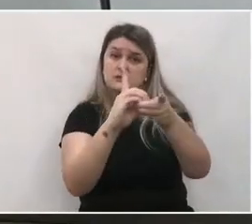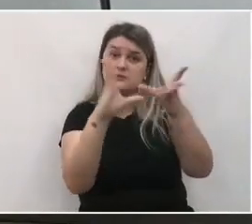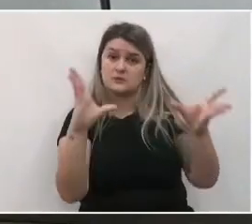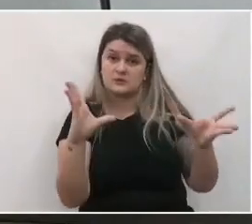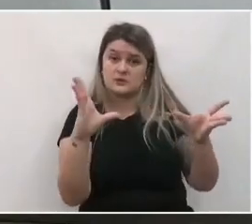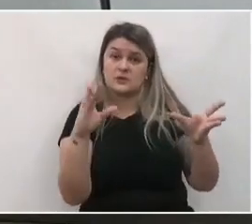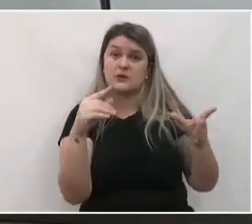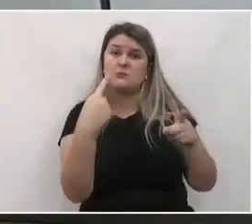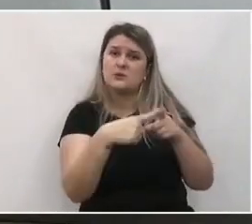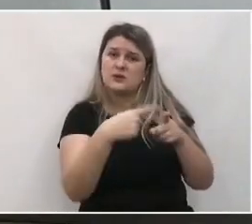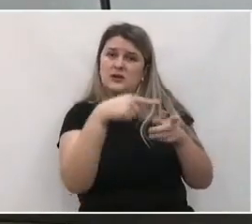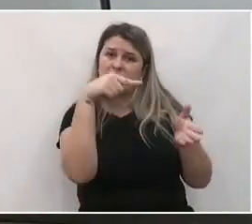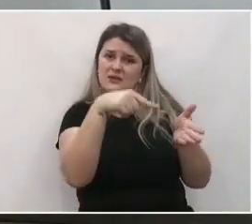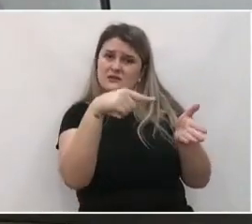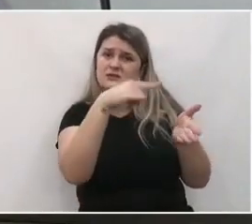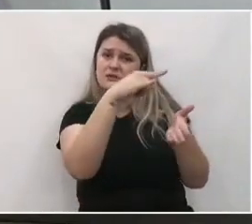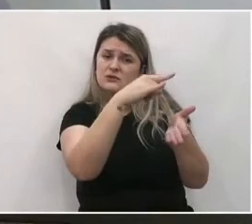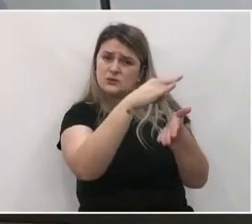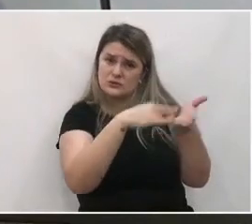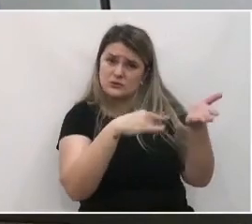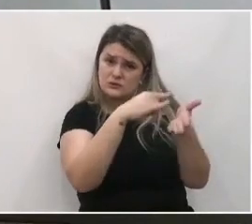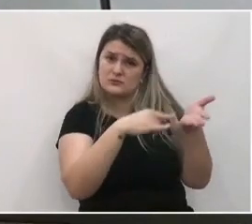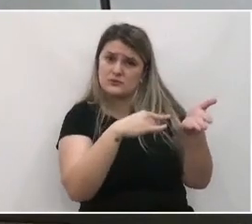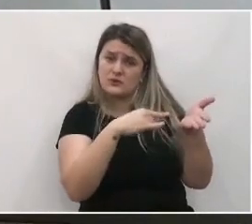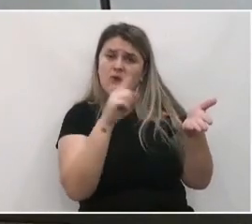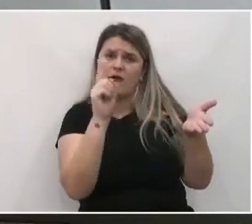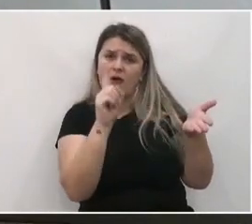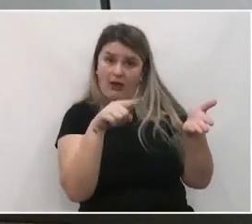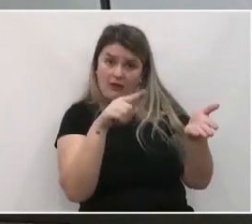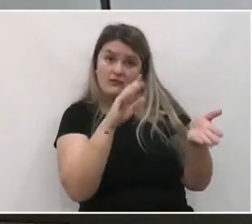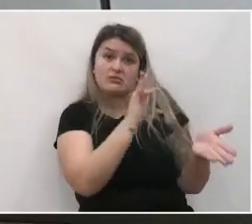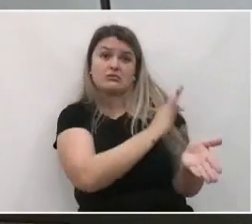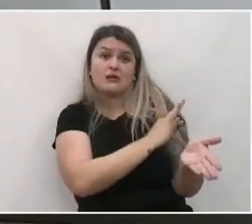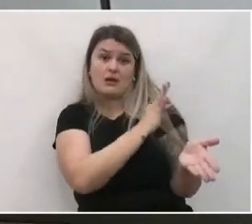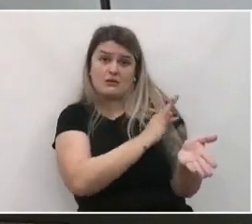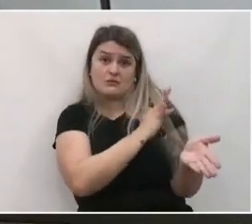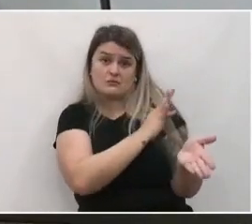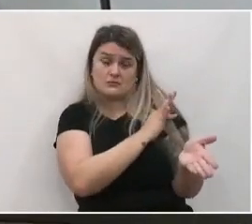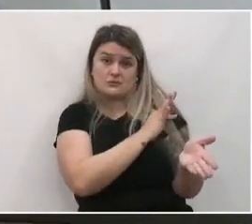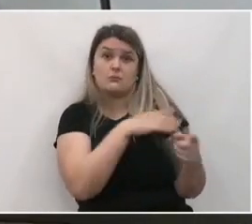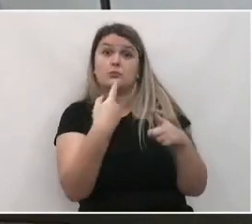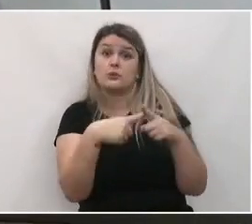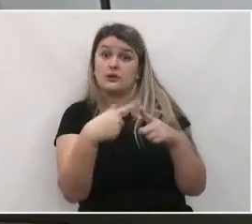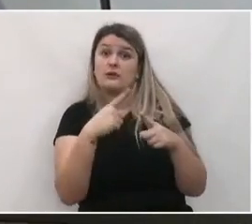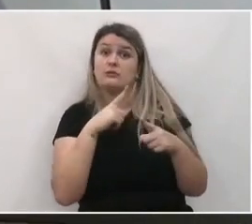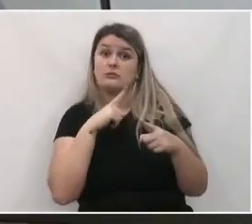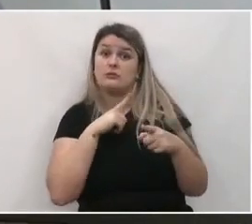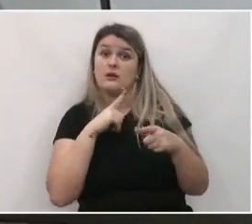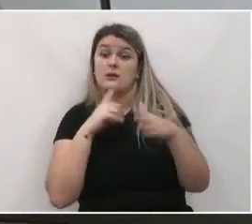Plano Diretor é um instrumento, por um lado, técnico, tanto que é uma empresa